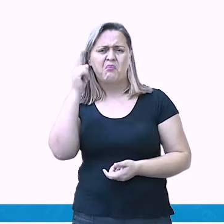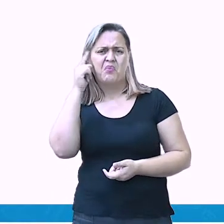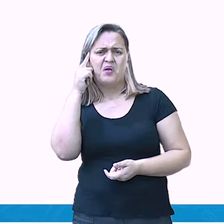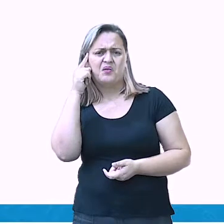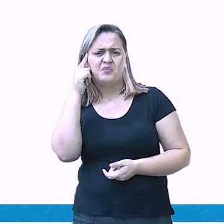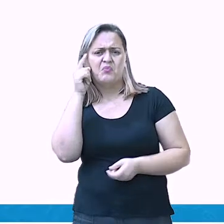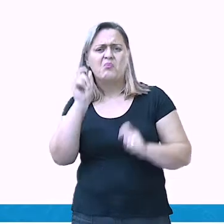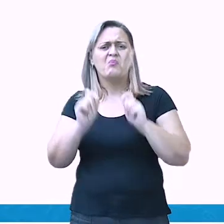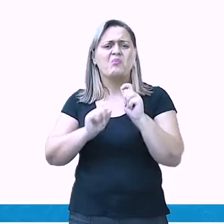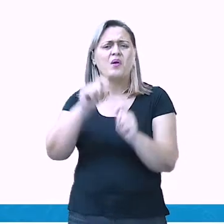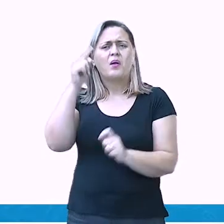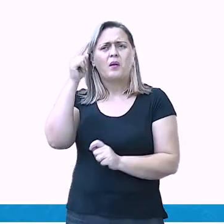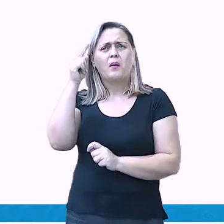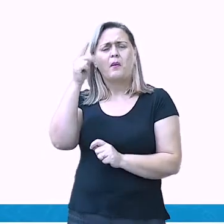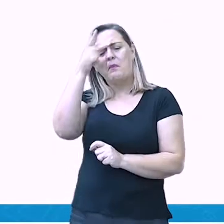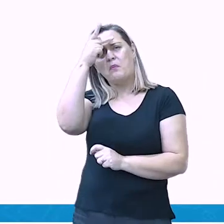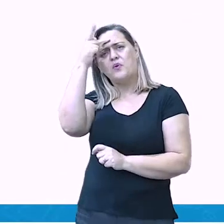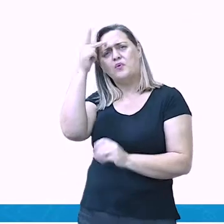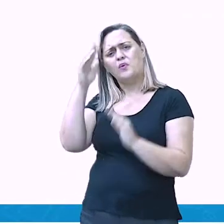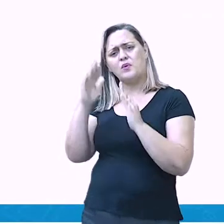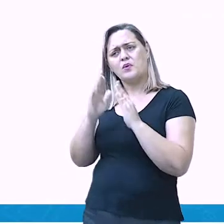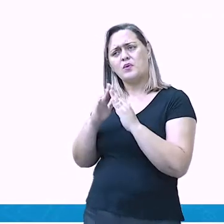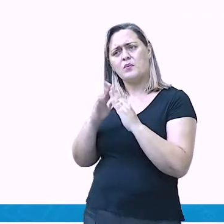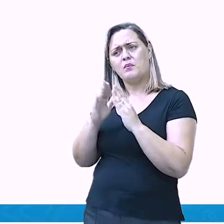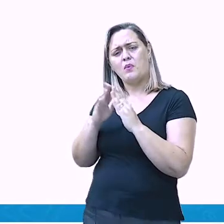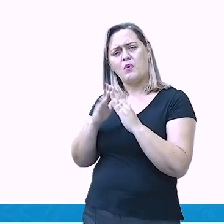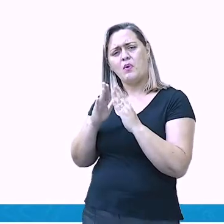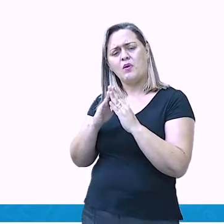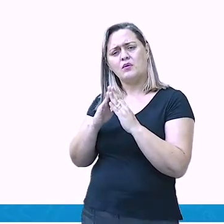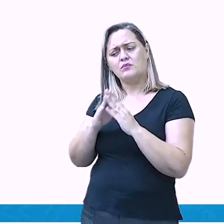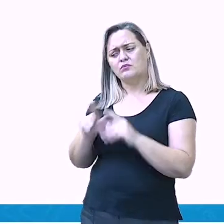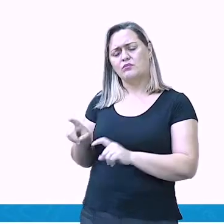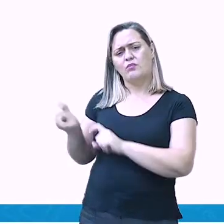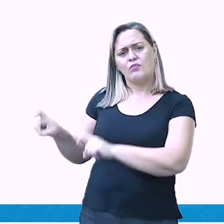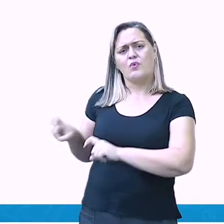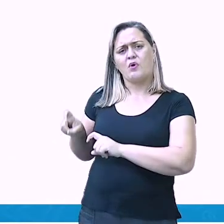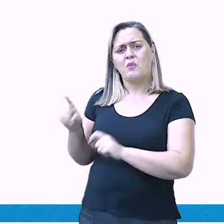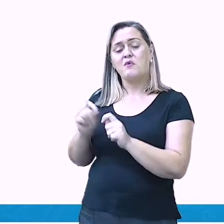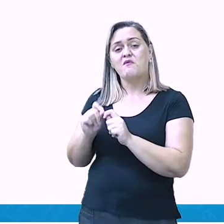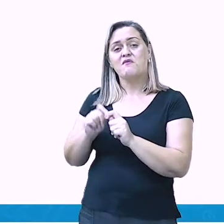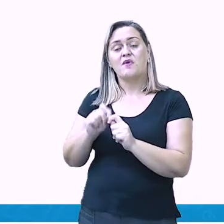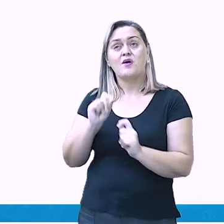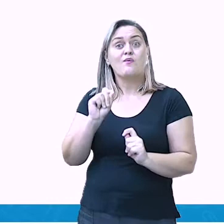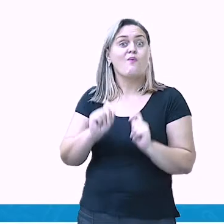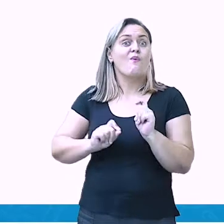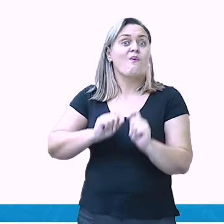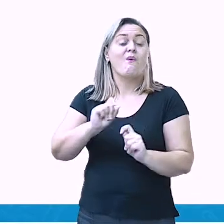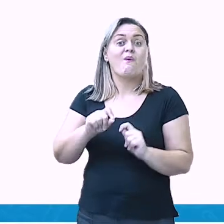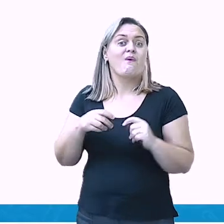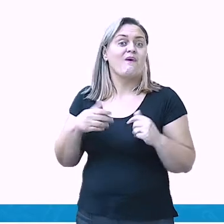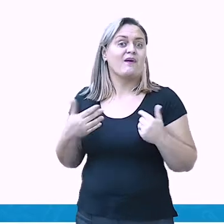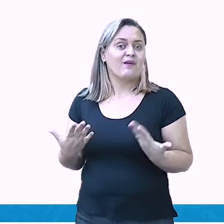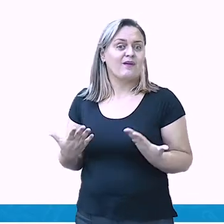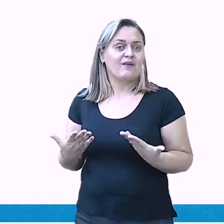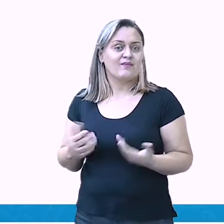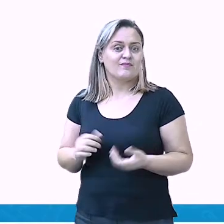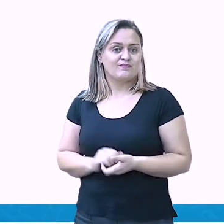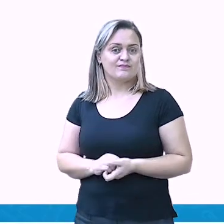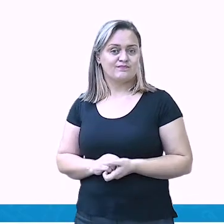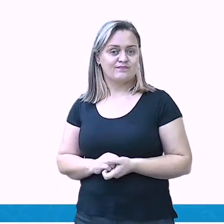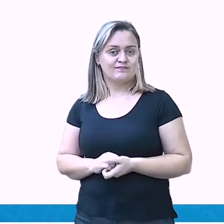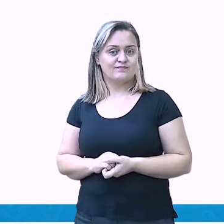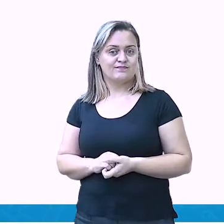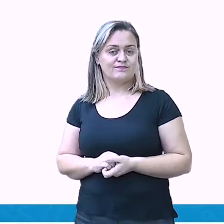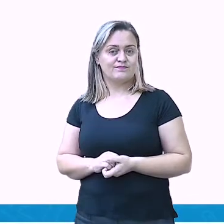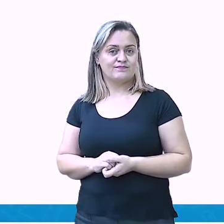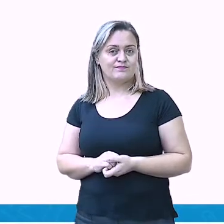ou se divertir? Lembra que nós falamos sobre isso? As pessoas do campo utilizam